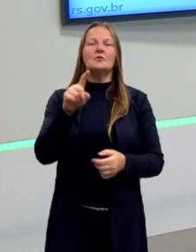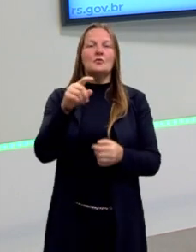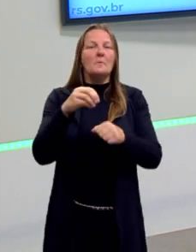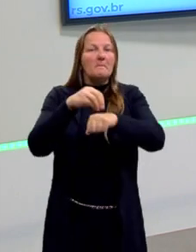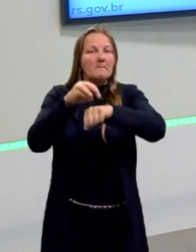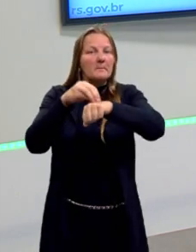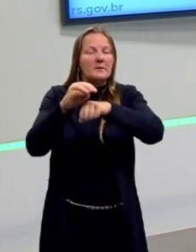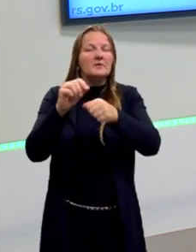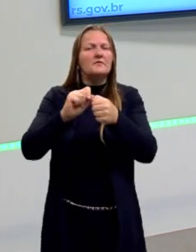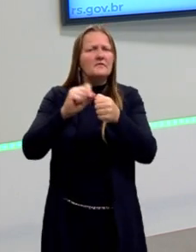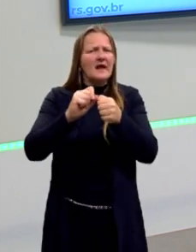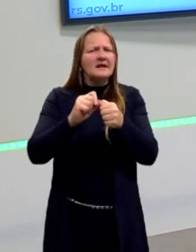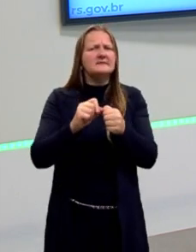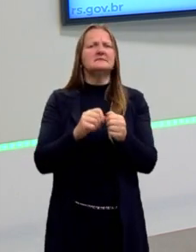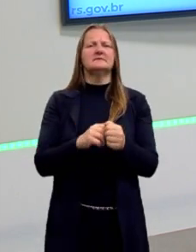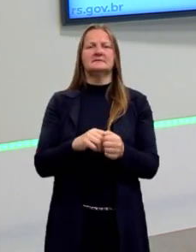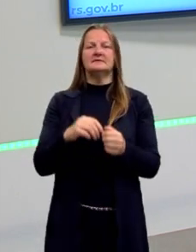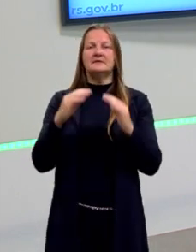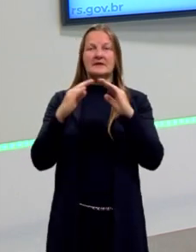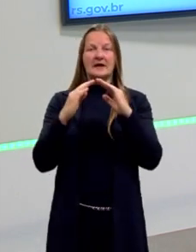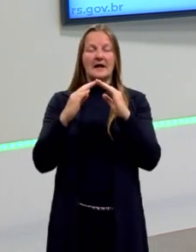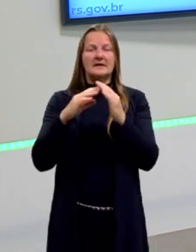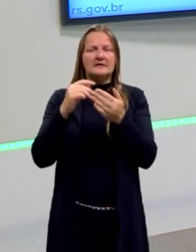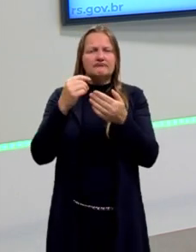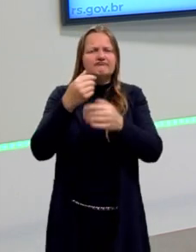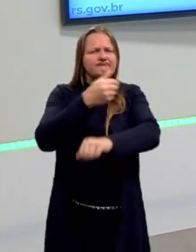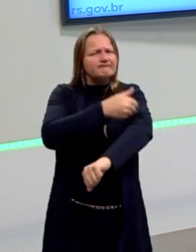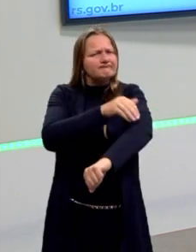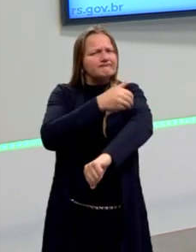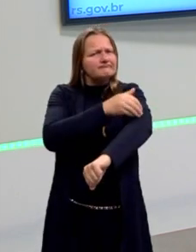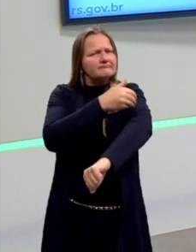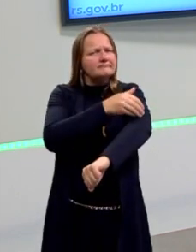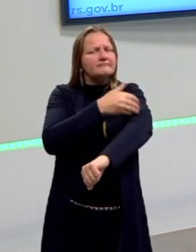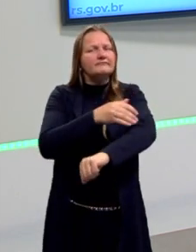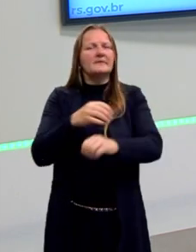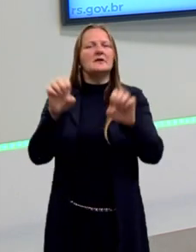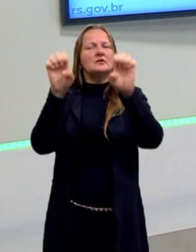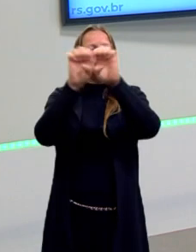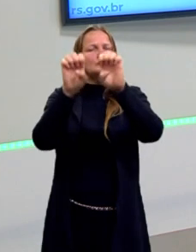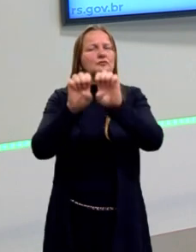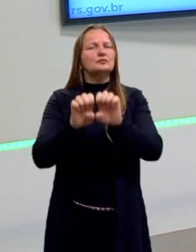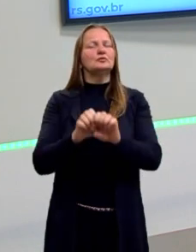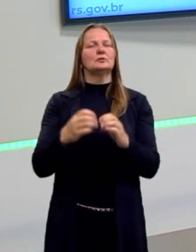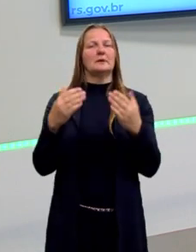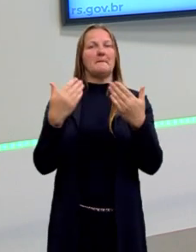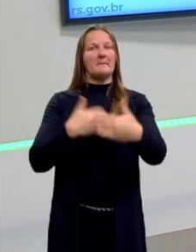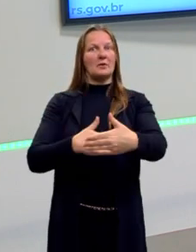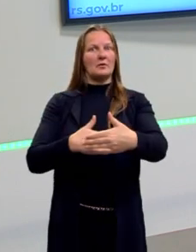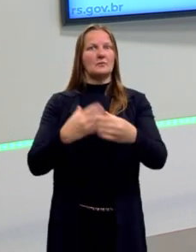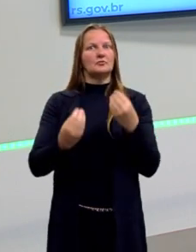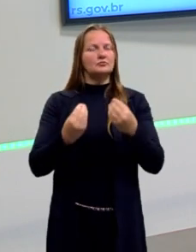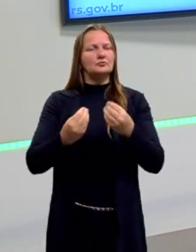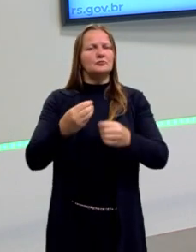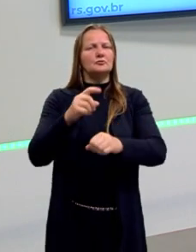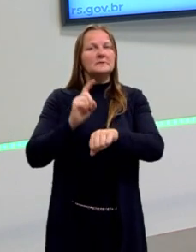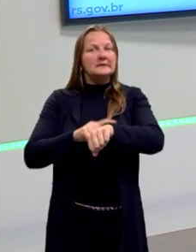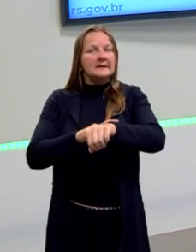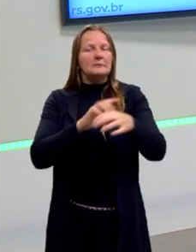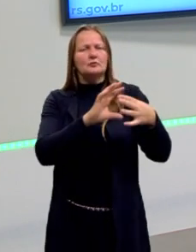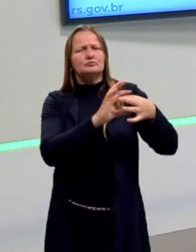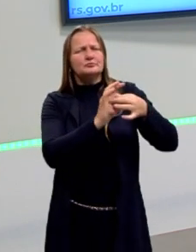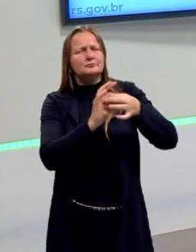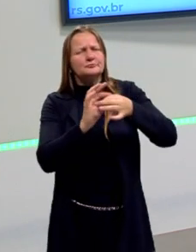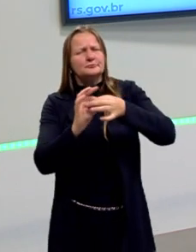que você faça o simulado da prova do ENEM. Para entender a estrutura da prova, o processo todo e esse tempo todo que